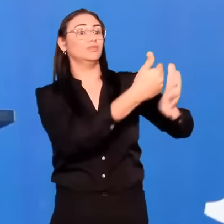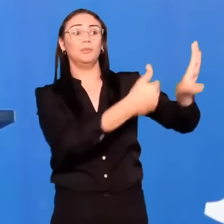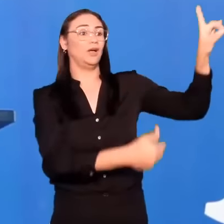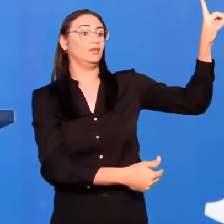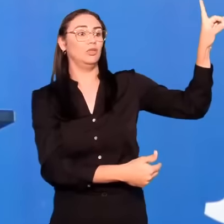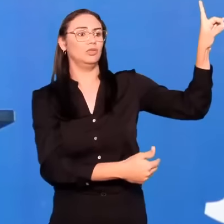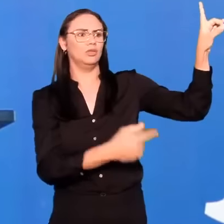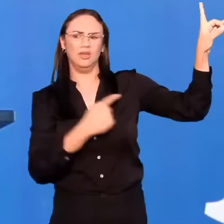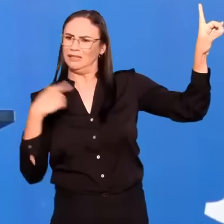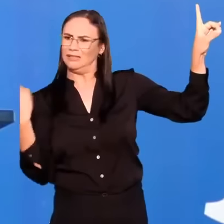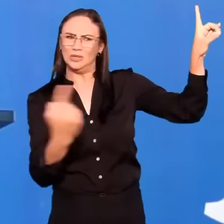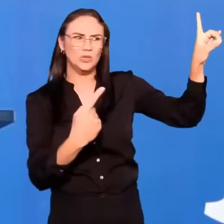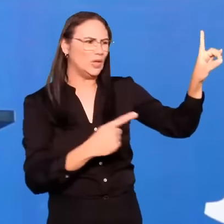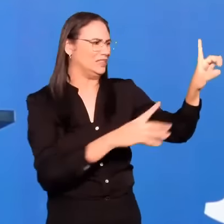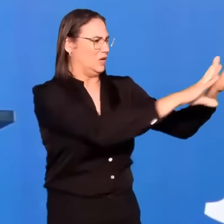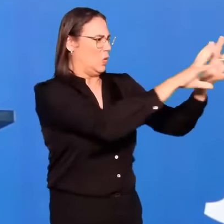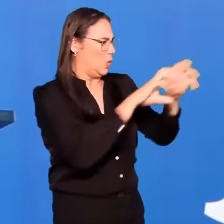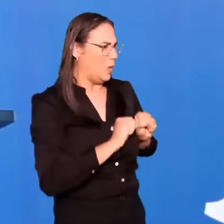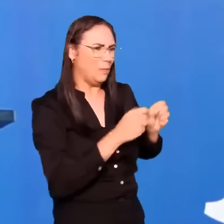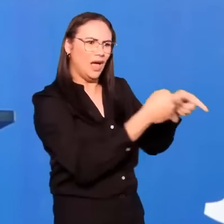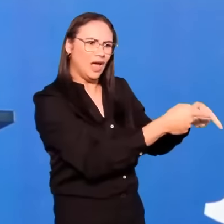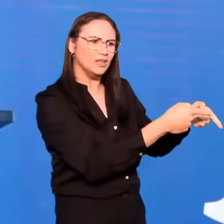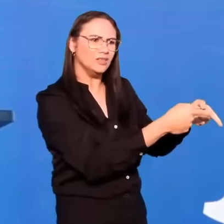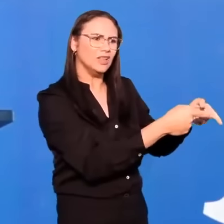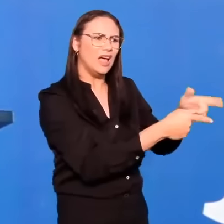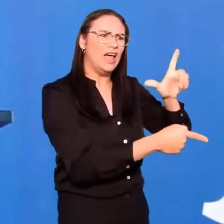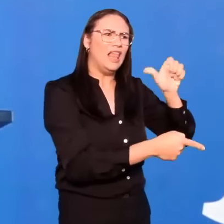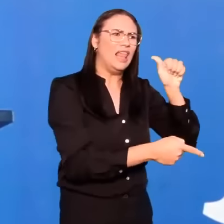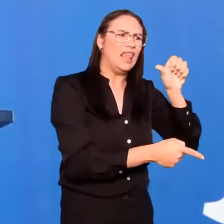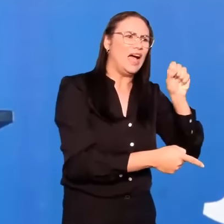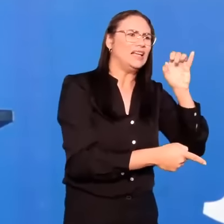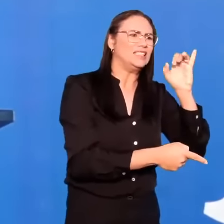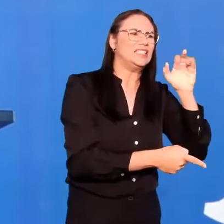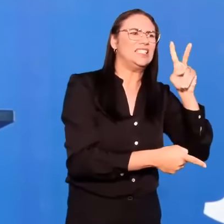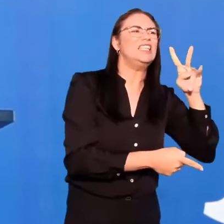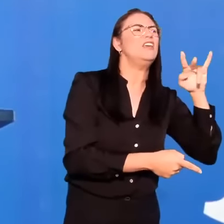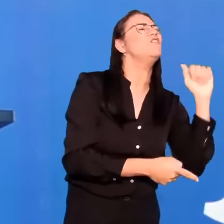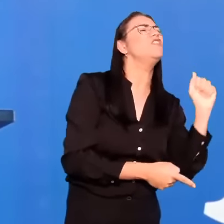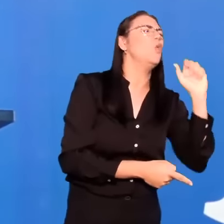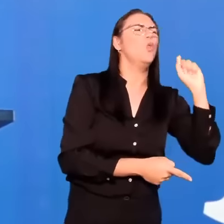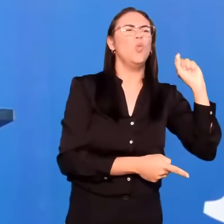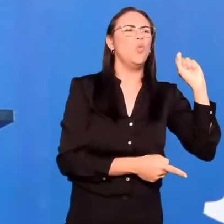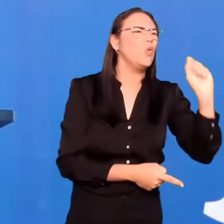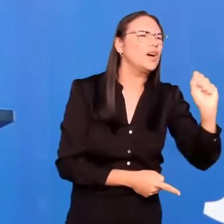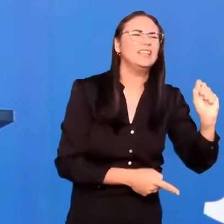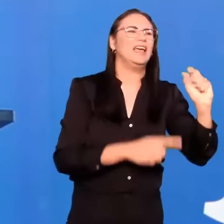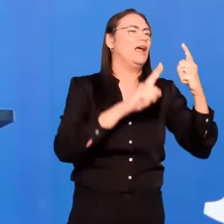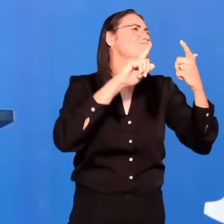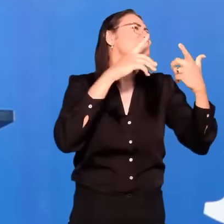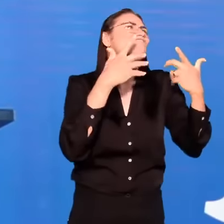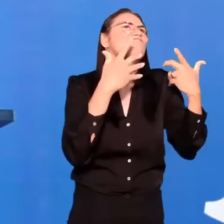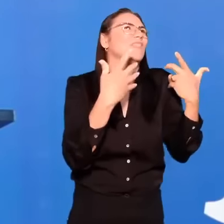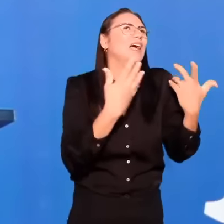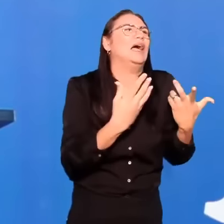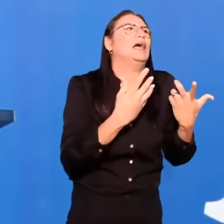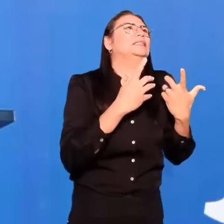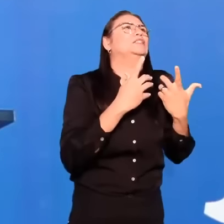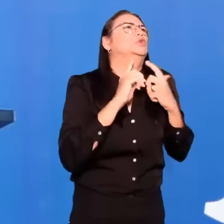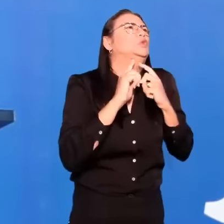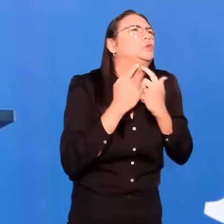que estão envolvidos em lascivia. Lascivia é toda a forma desenfreada de